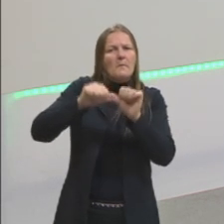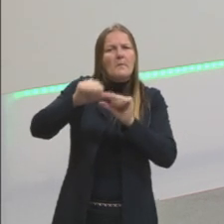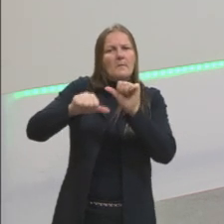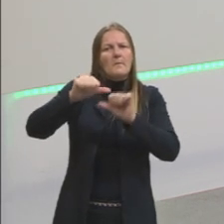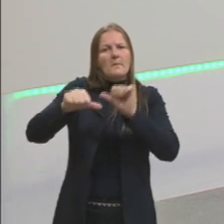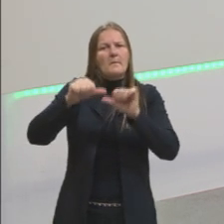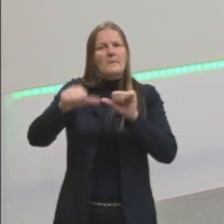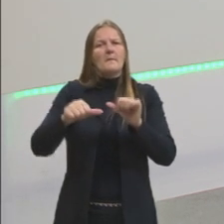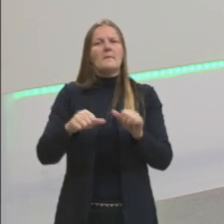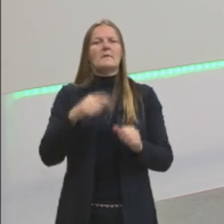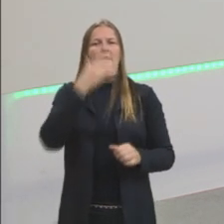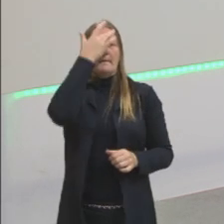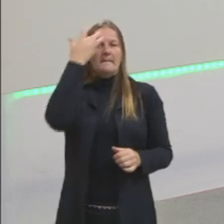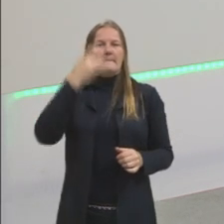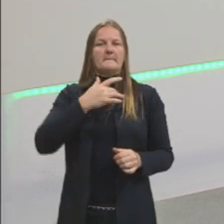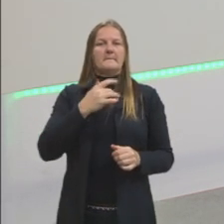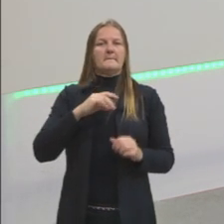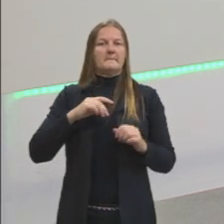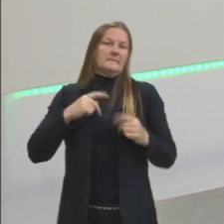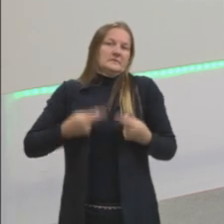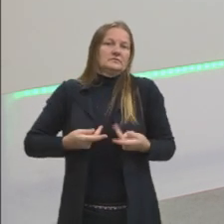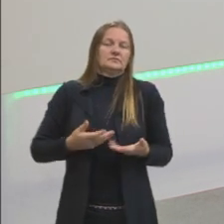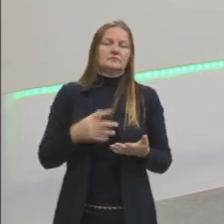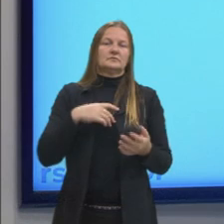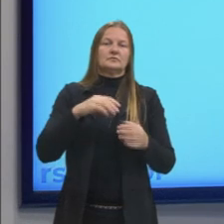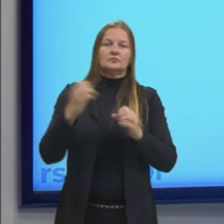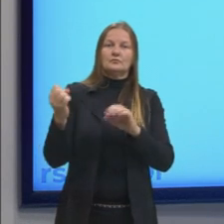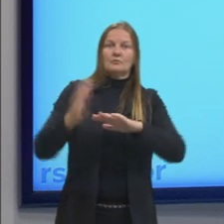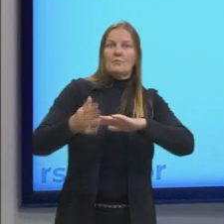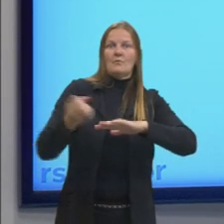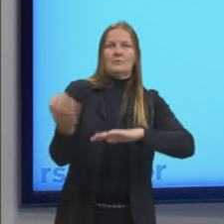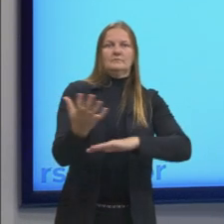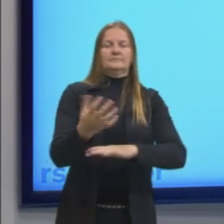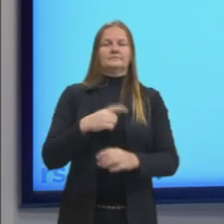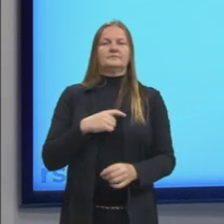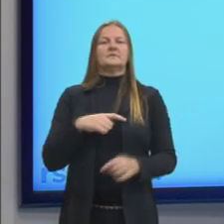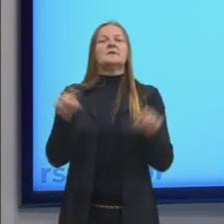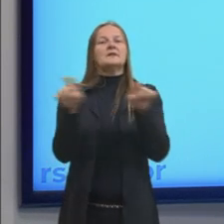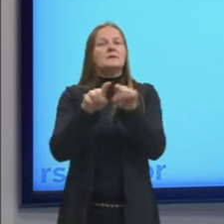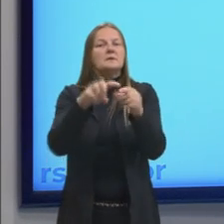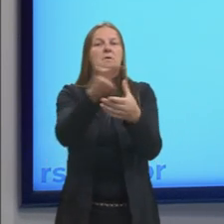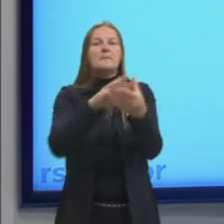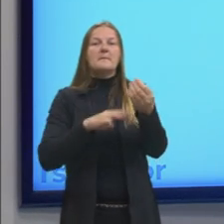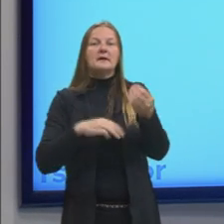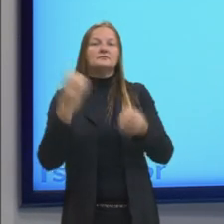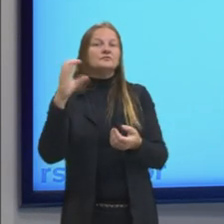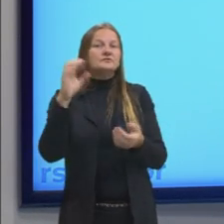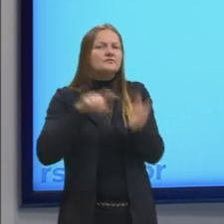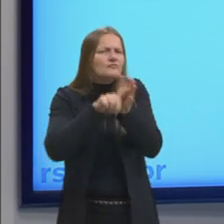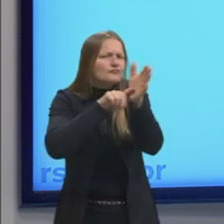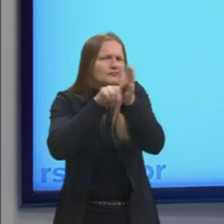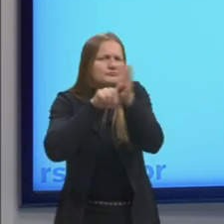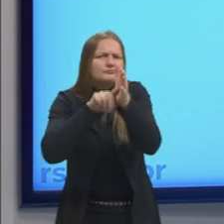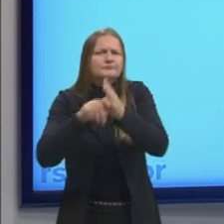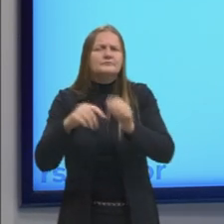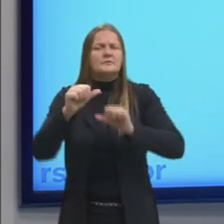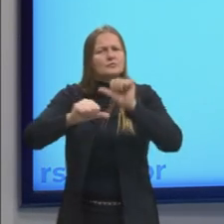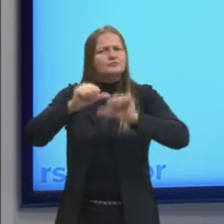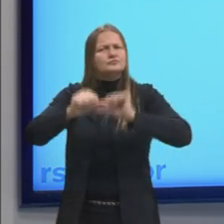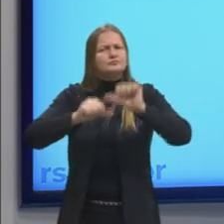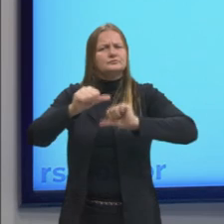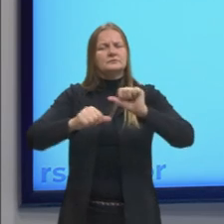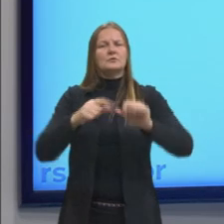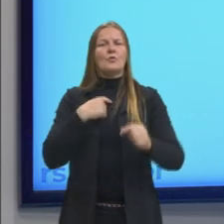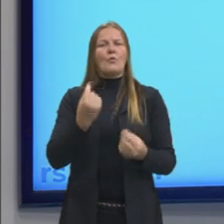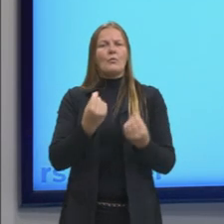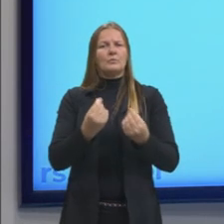o pensamento das pessoas na modernidade. E aí, o método científico. Com essas mudanças todas, passa